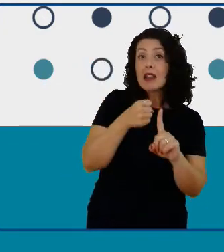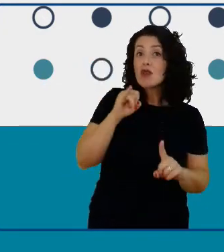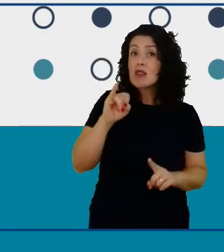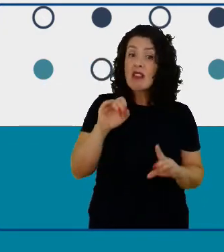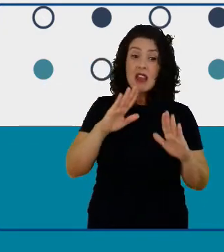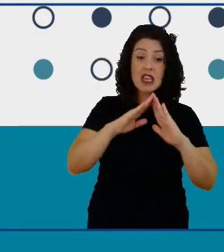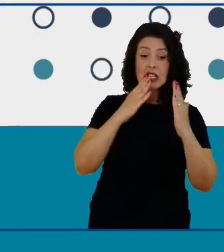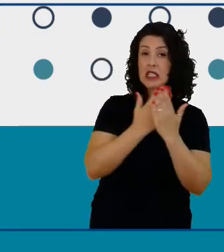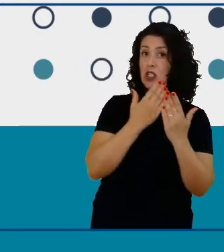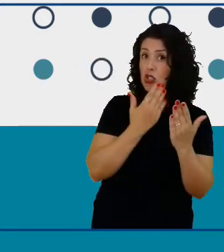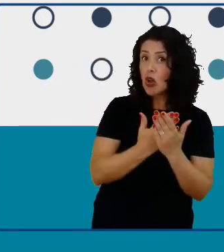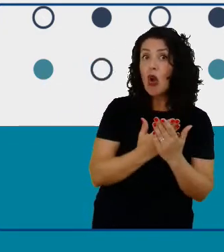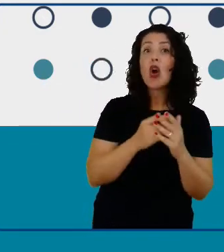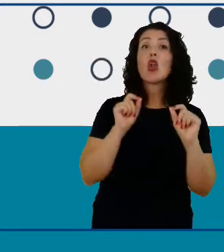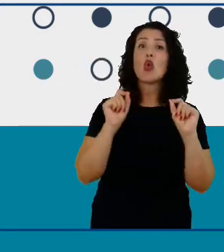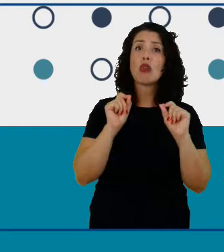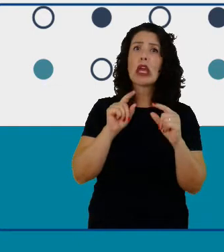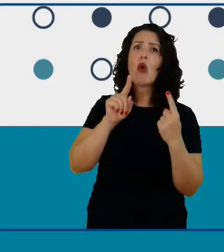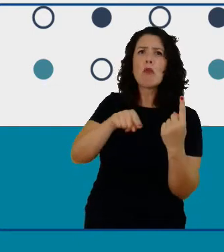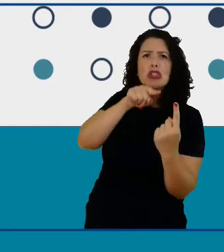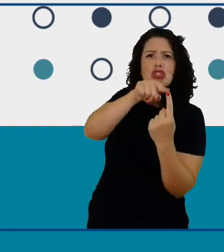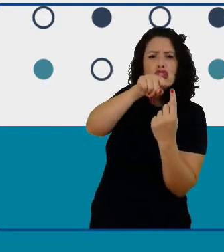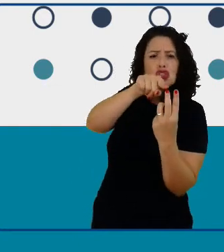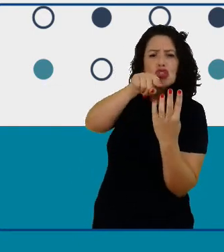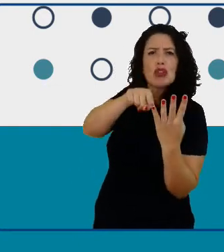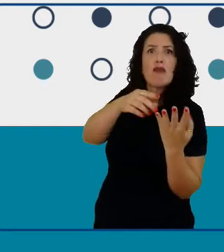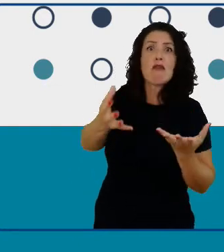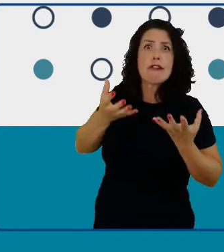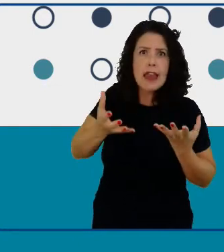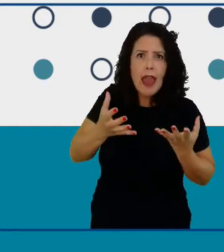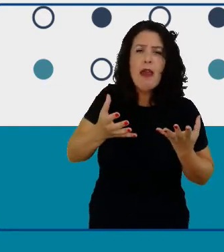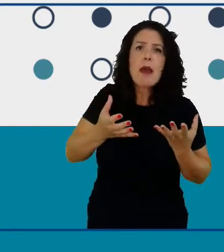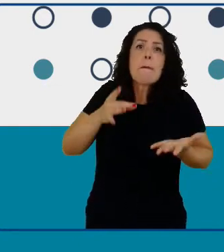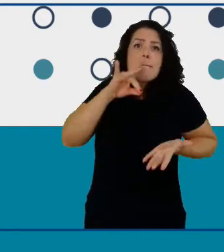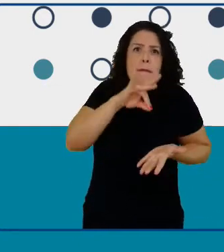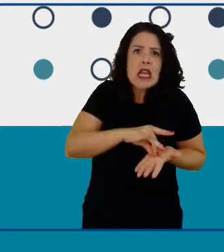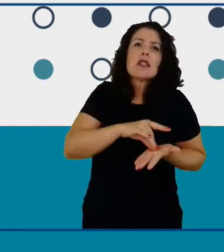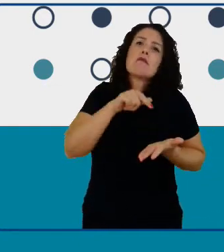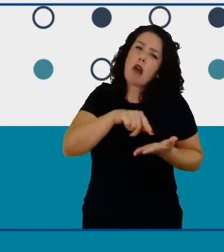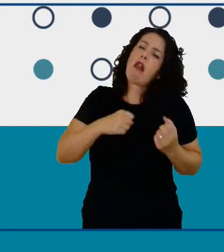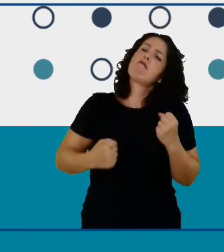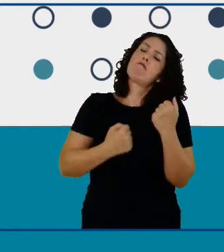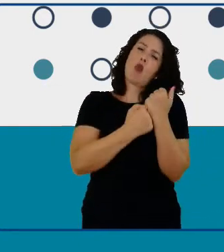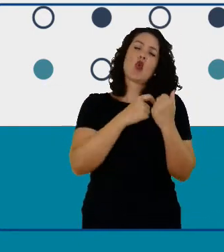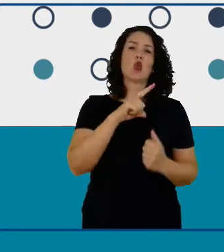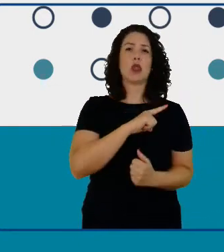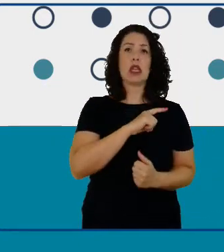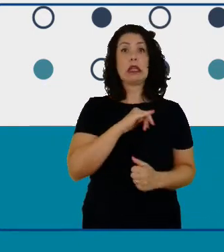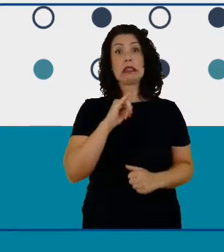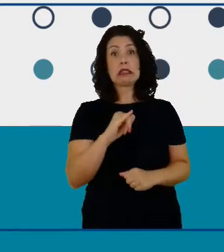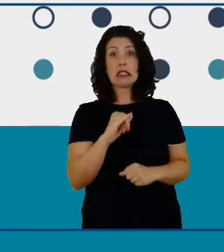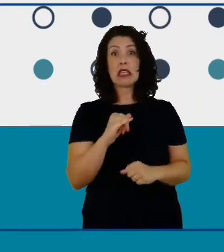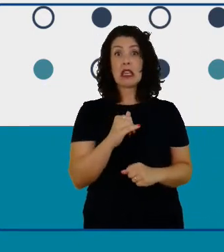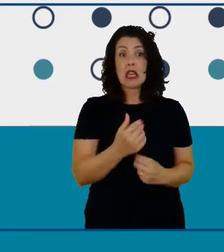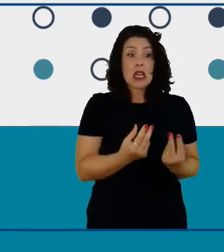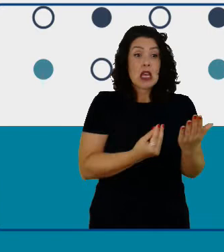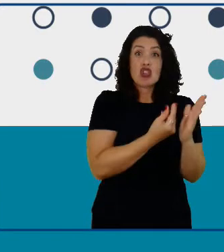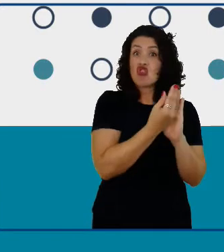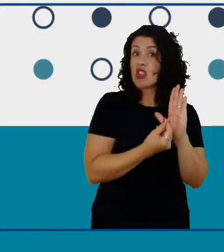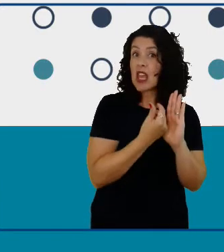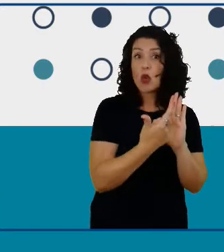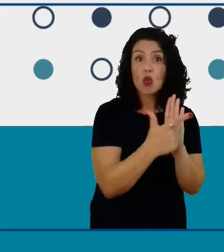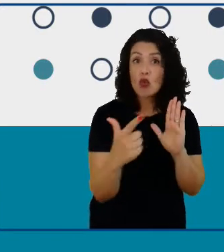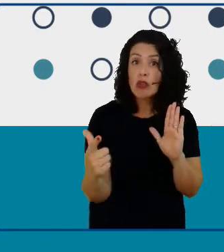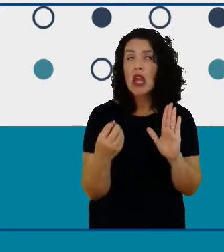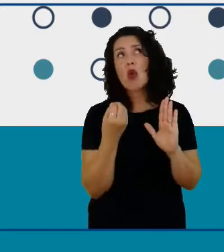apoiada nos seus objetivos de implementação então se você não tem o dinheiro e se você não tem uma orientação sobre